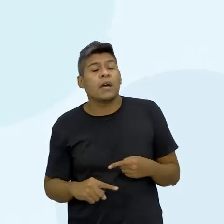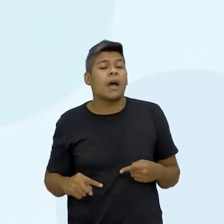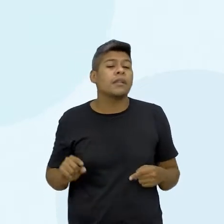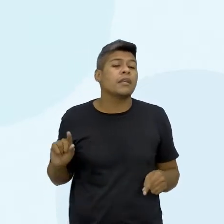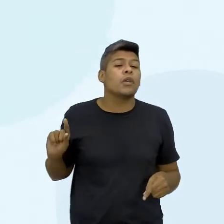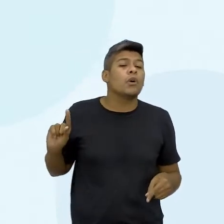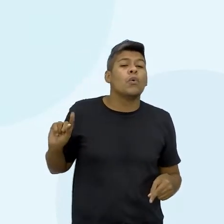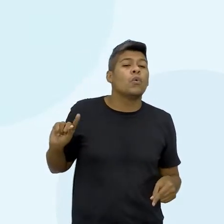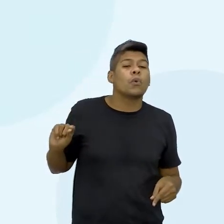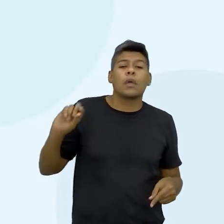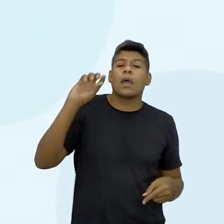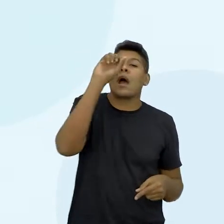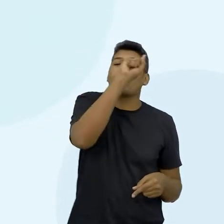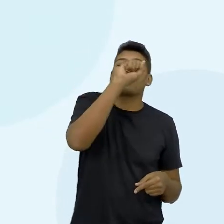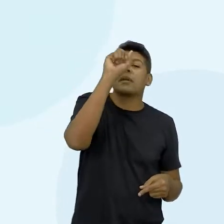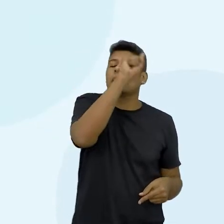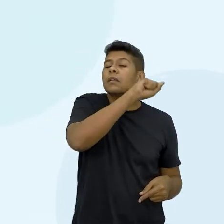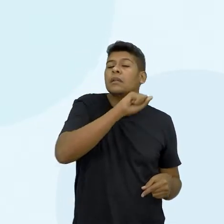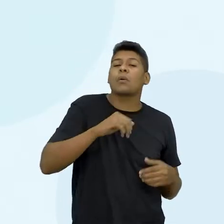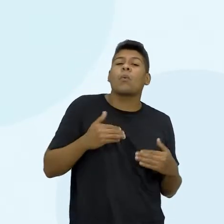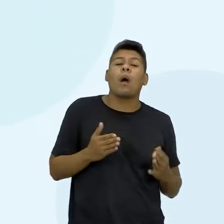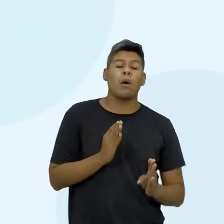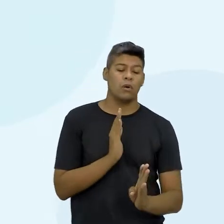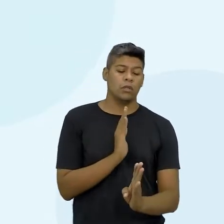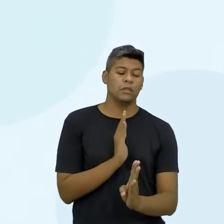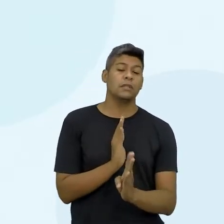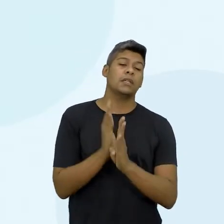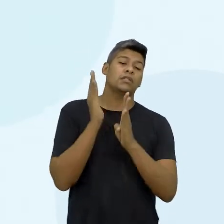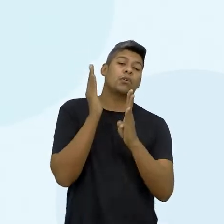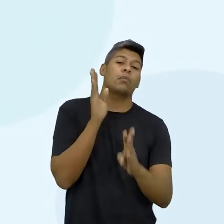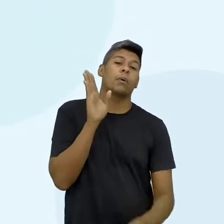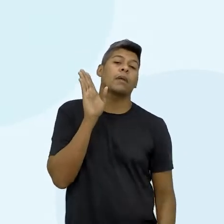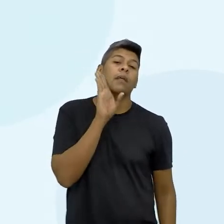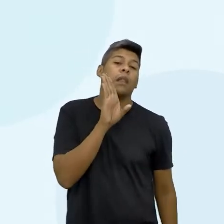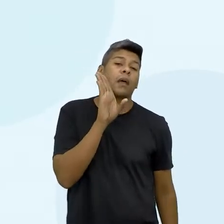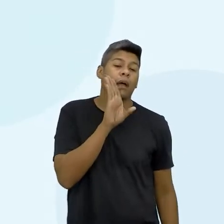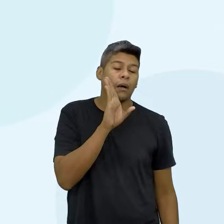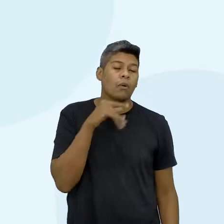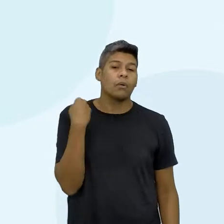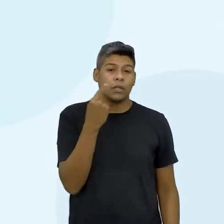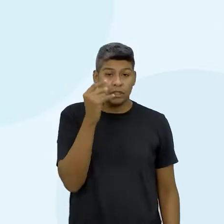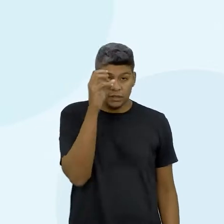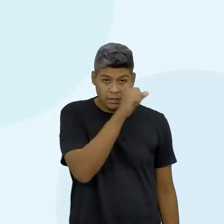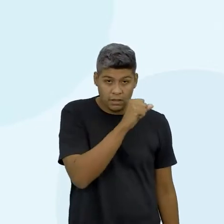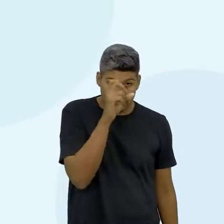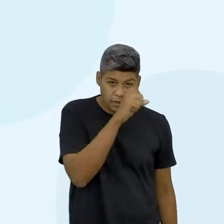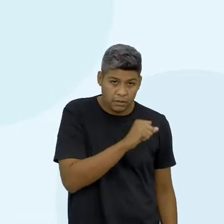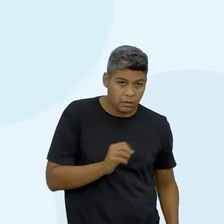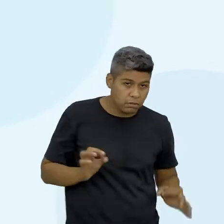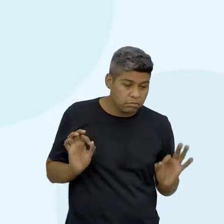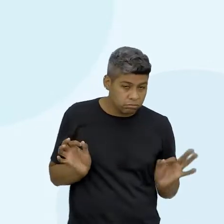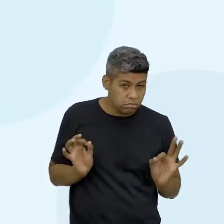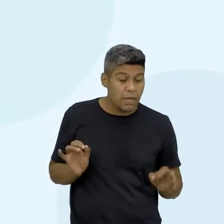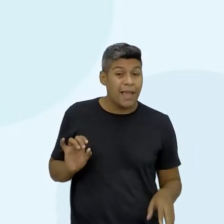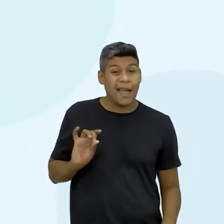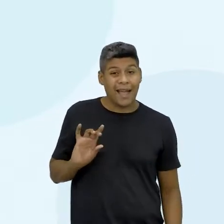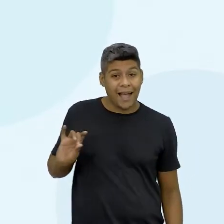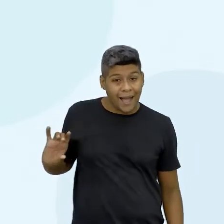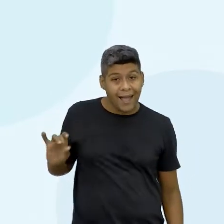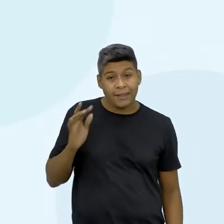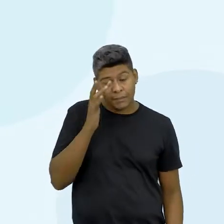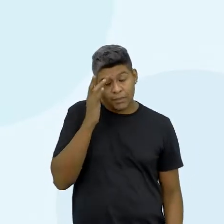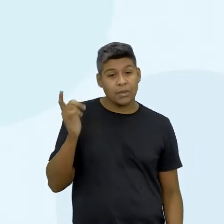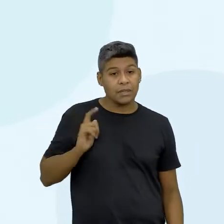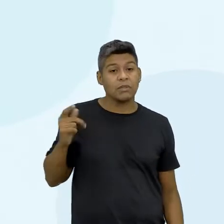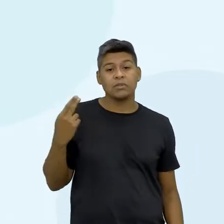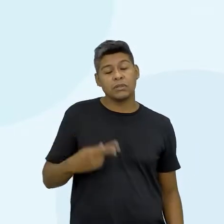aprendemos aí, quais foram nossas descobertas, o que foi de legal que a gente aprendeu. Eu, cada um tem o seu,